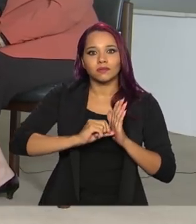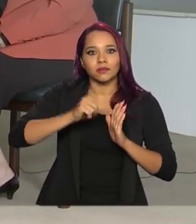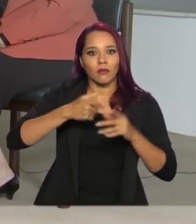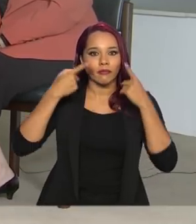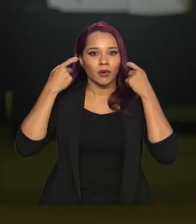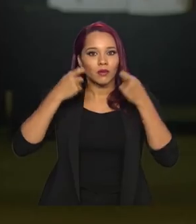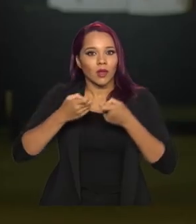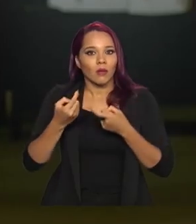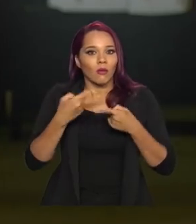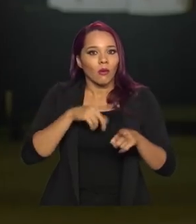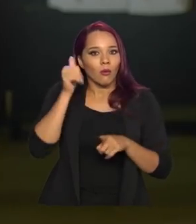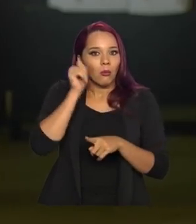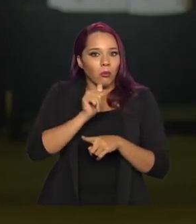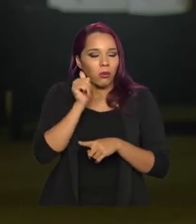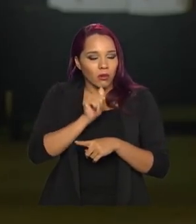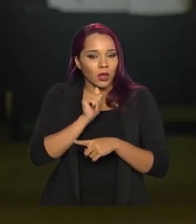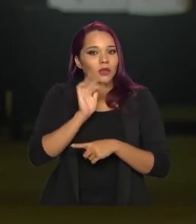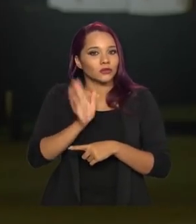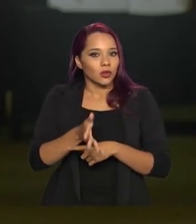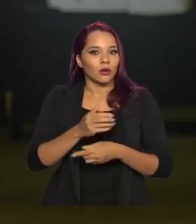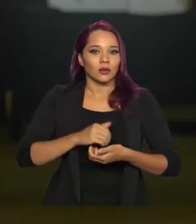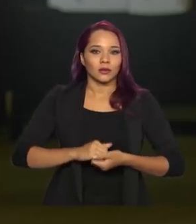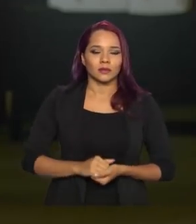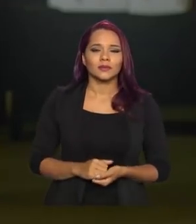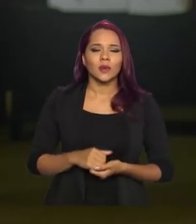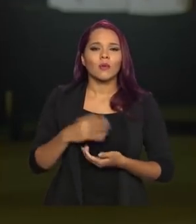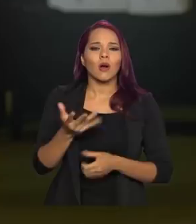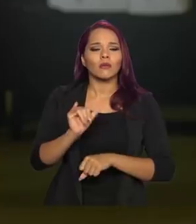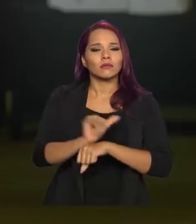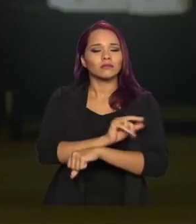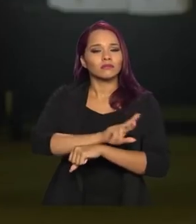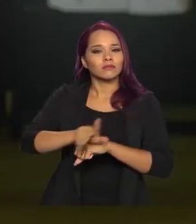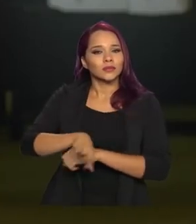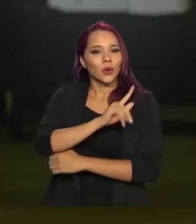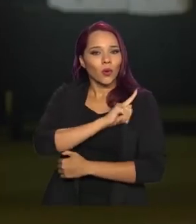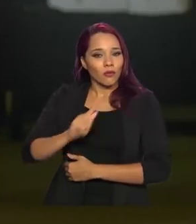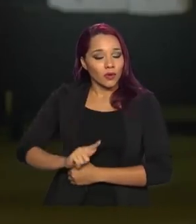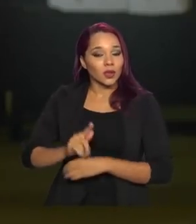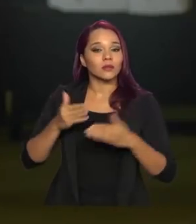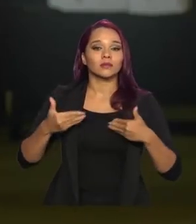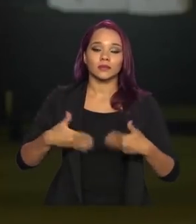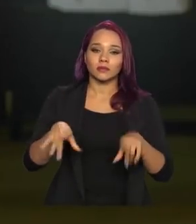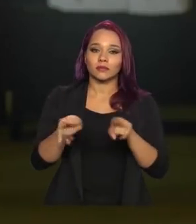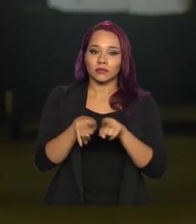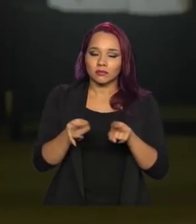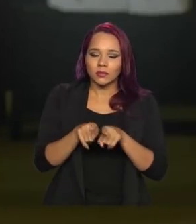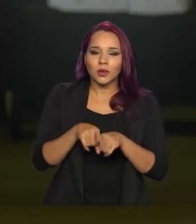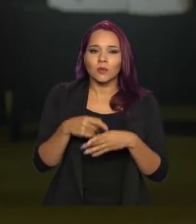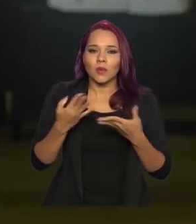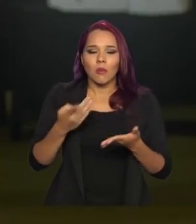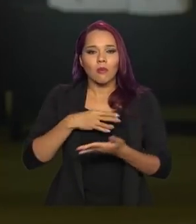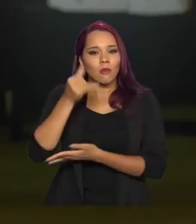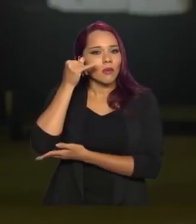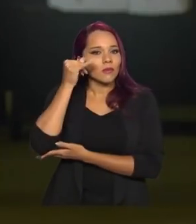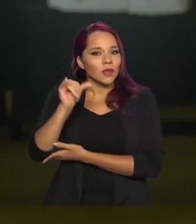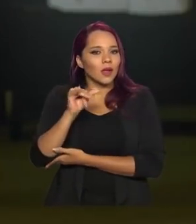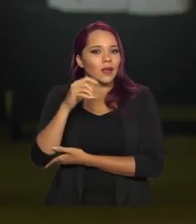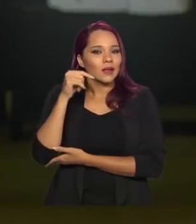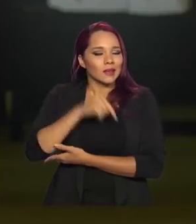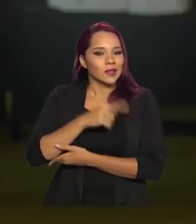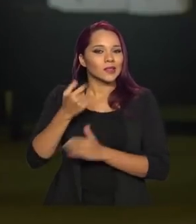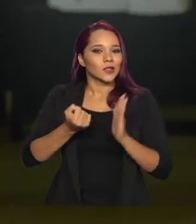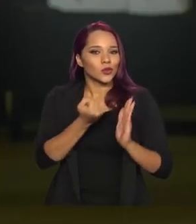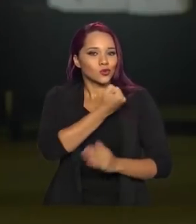violência doméstica, de violência contra a mulher. Que medidas o governo e o Ministério vêm adotando para evitar esse